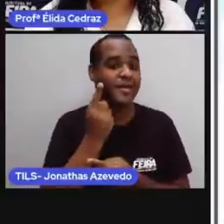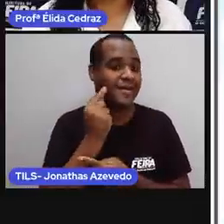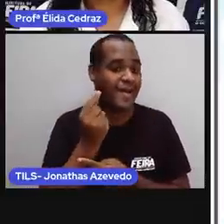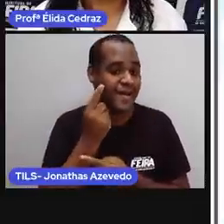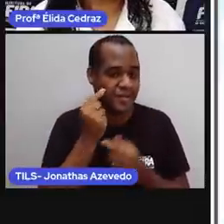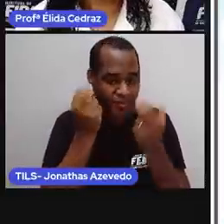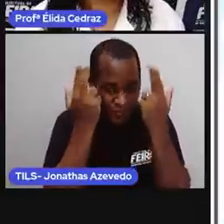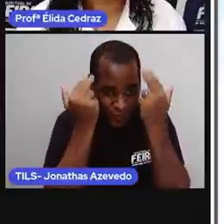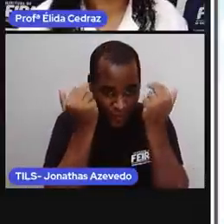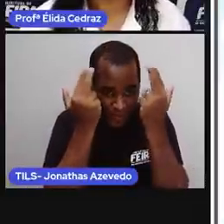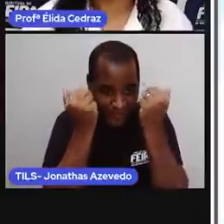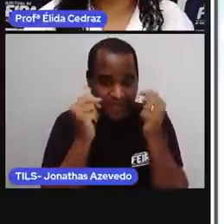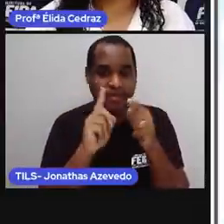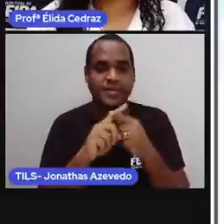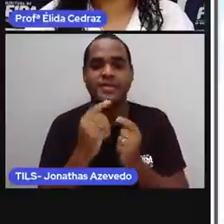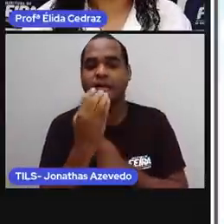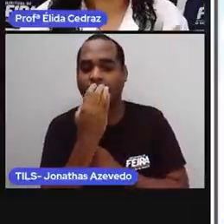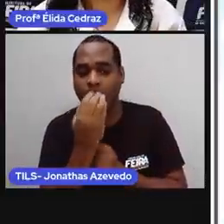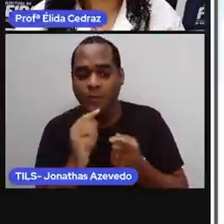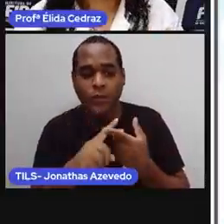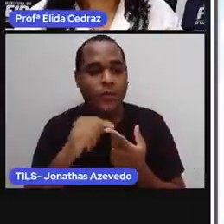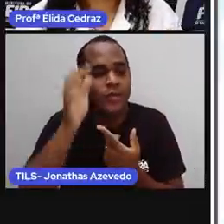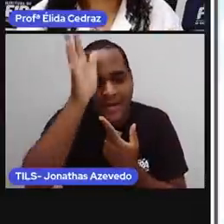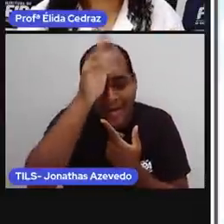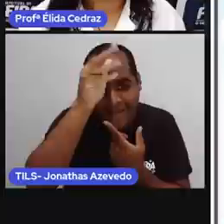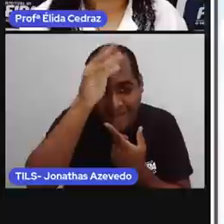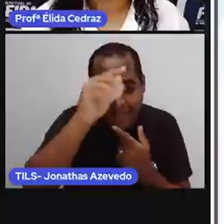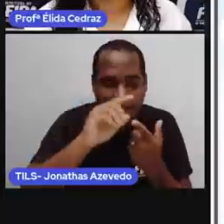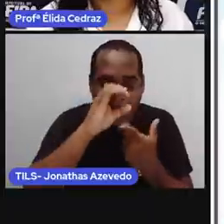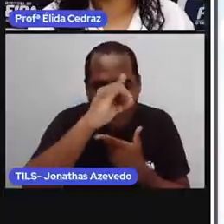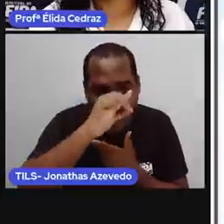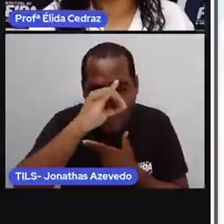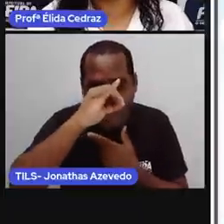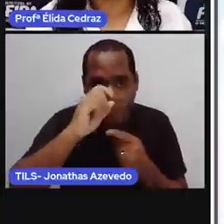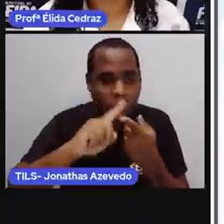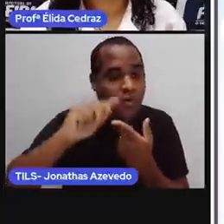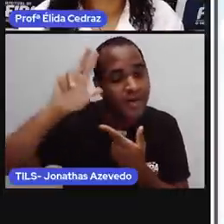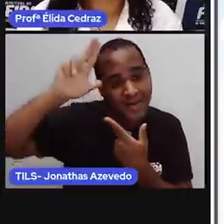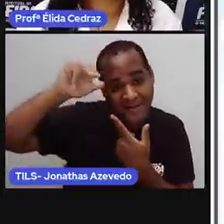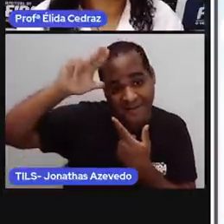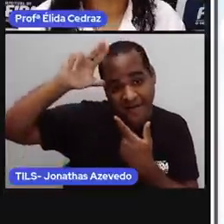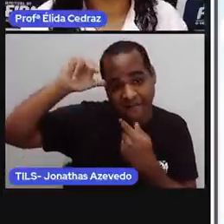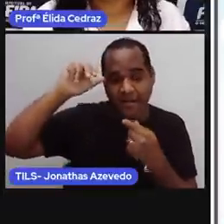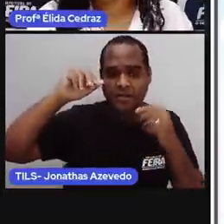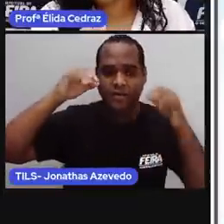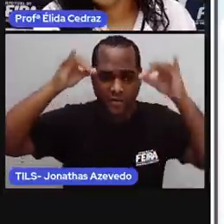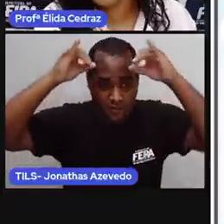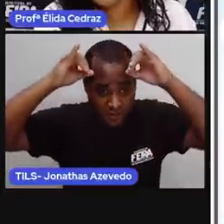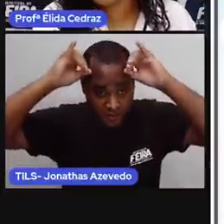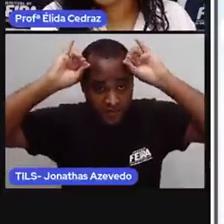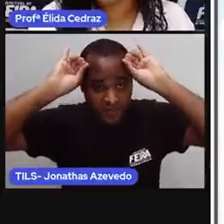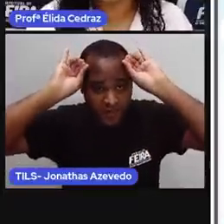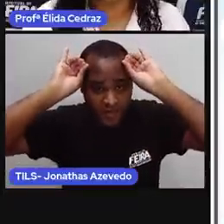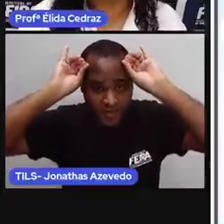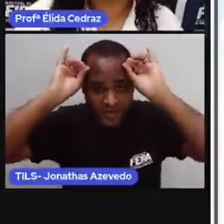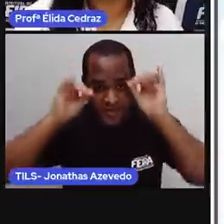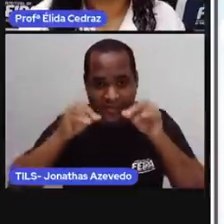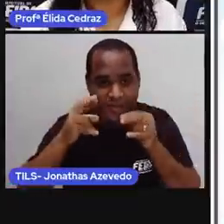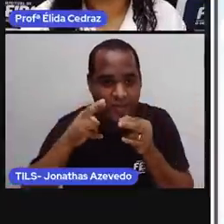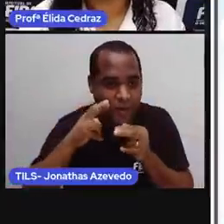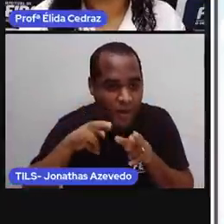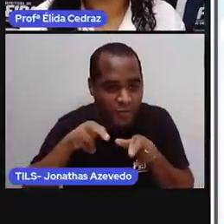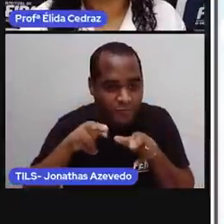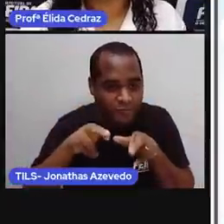coelho, cachorro, galinha, porco, cavalo, vaca. Um hamster ali